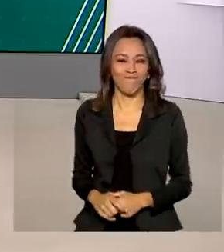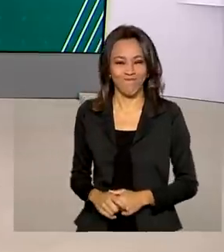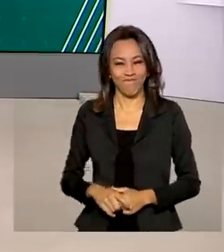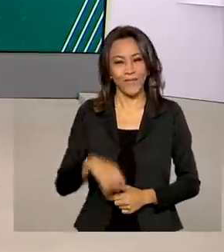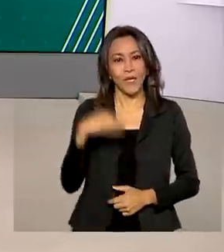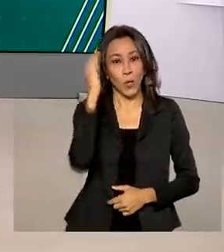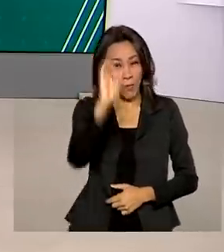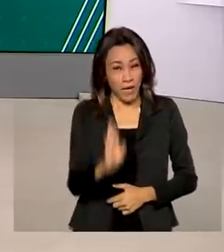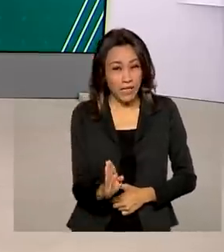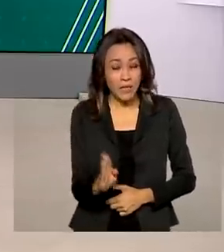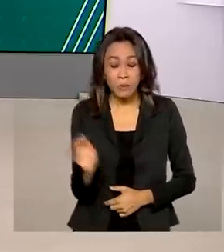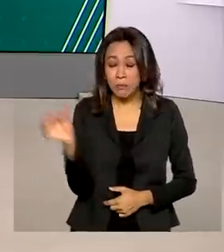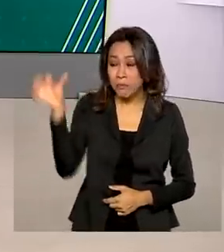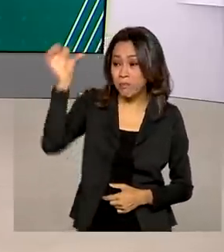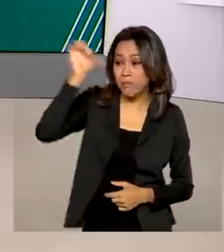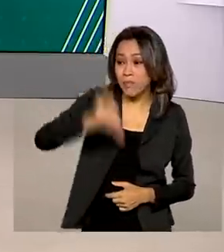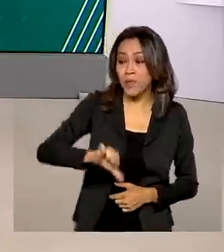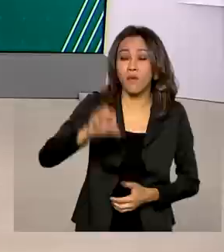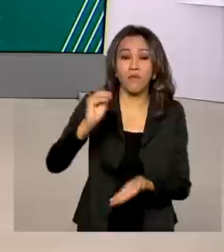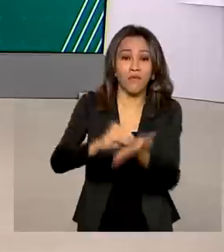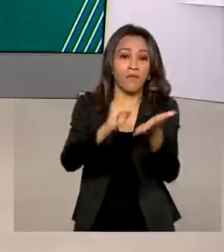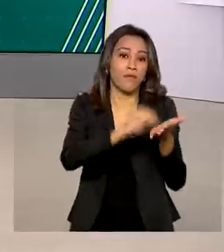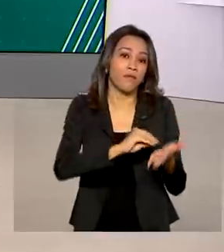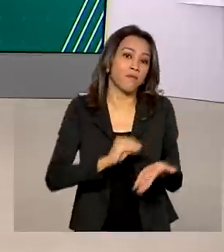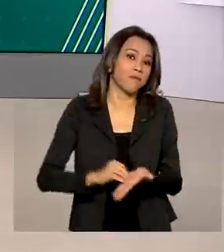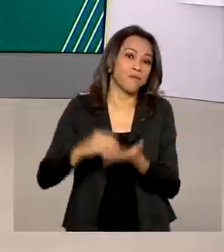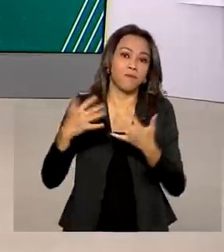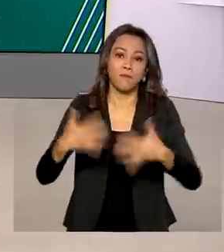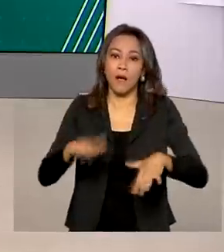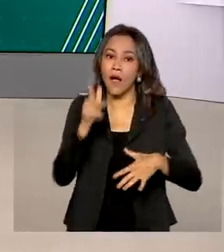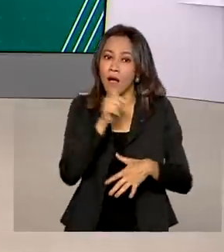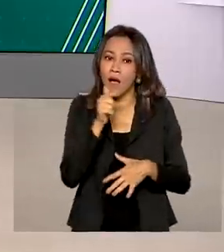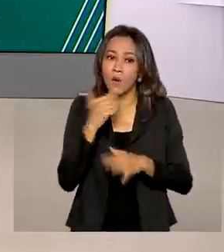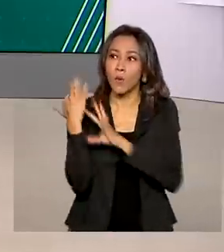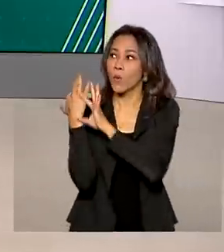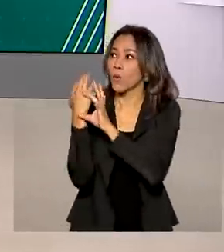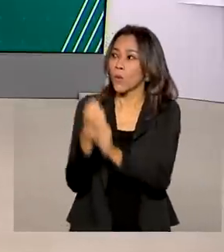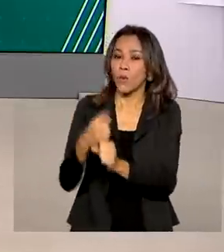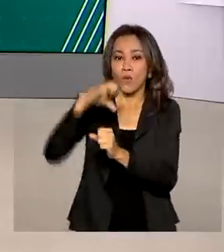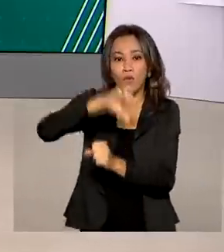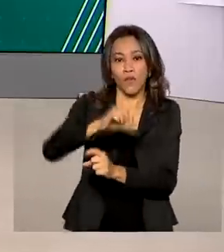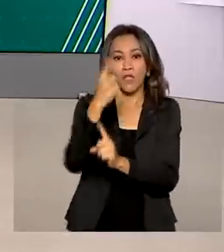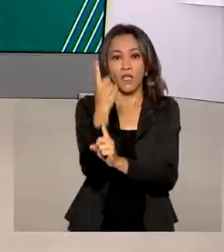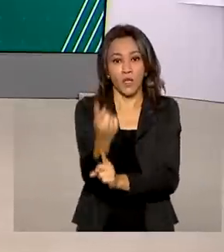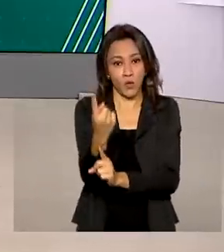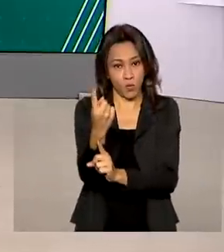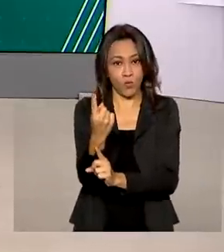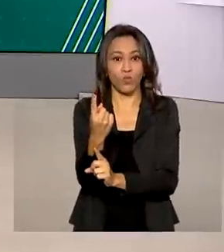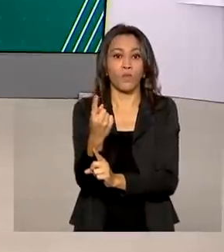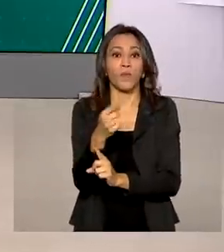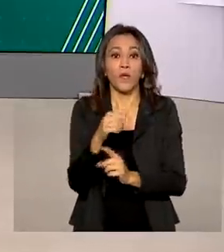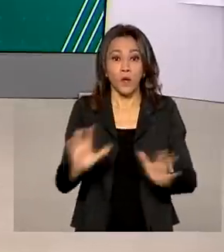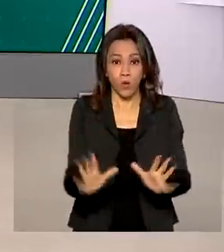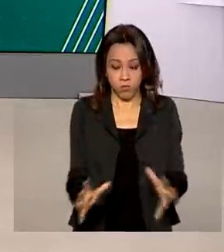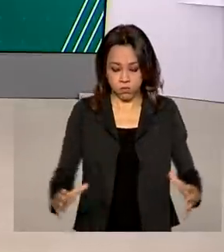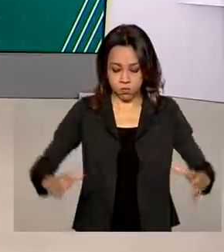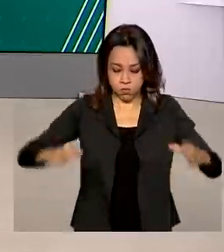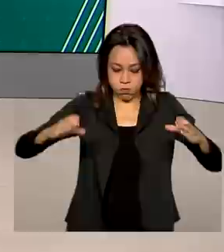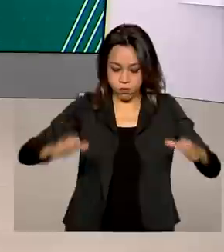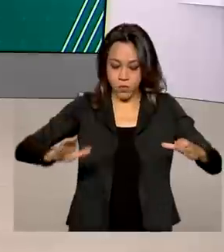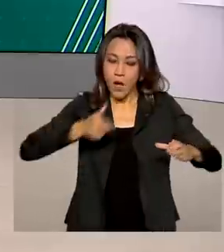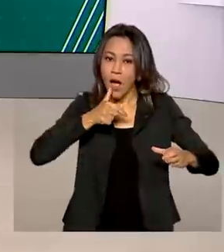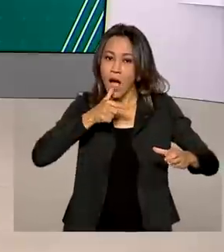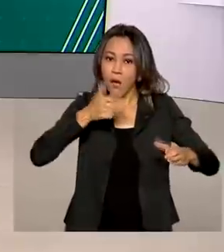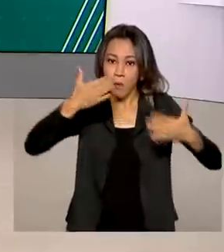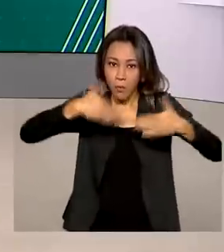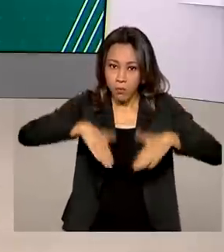Brasil enfrenta a pior crise hídrica dos últimos 91 anos. Atualmente, os níveis dos reservatórios das bacias do Rio